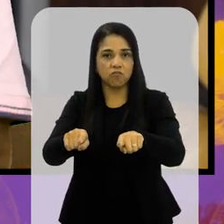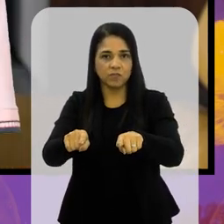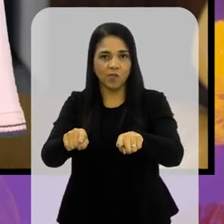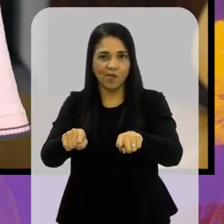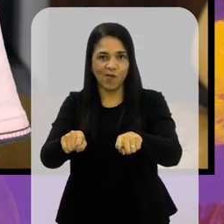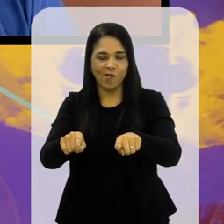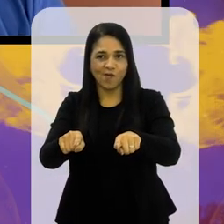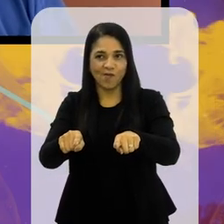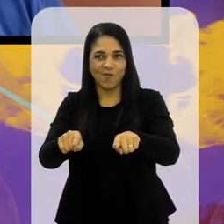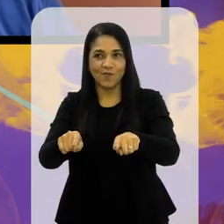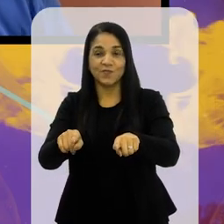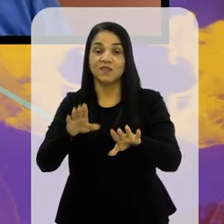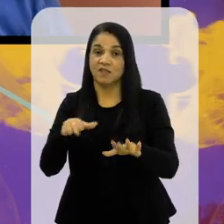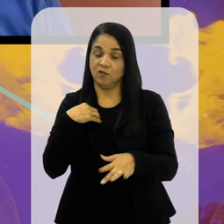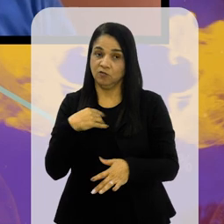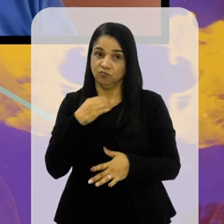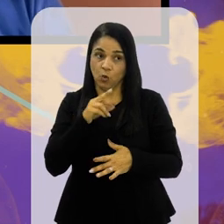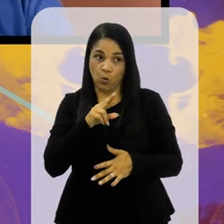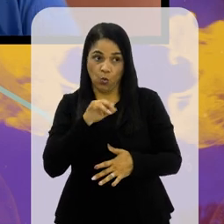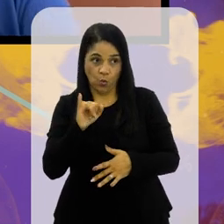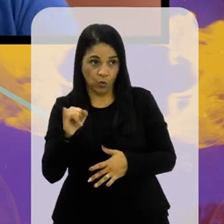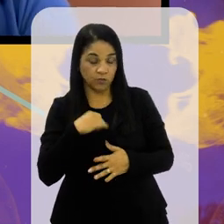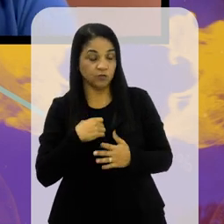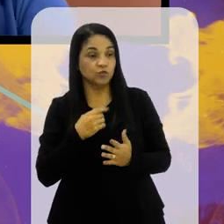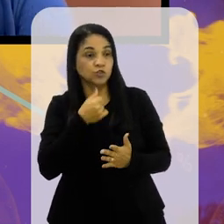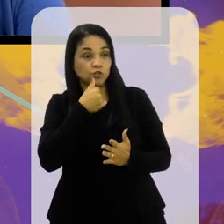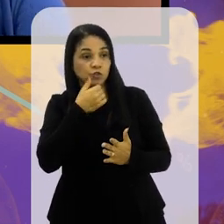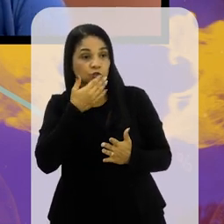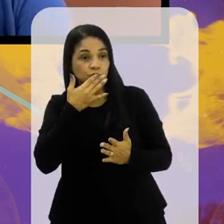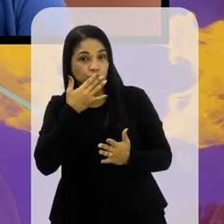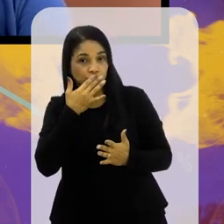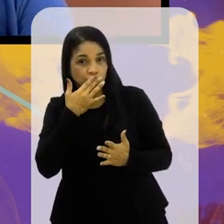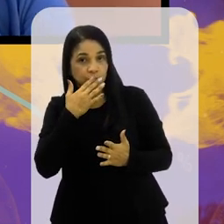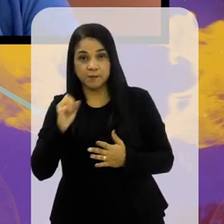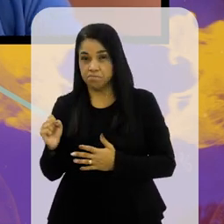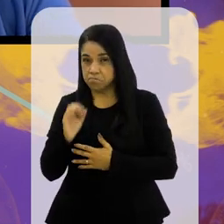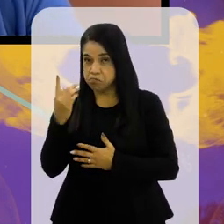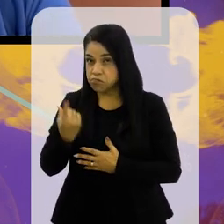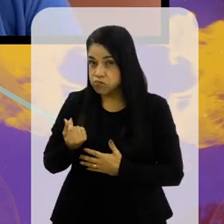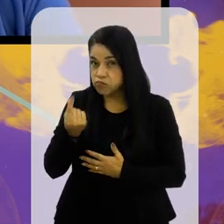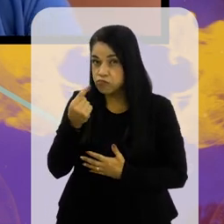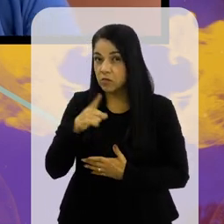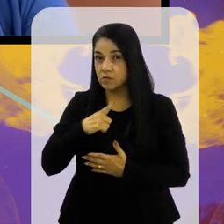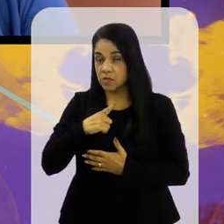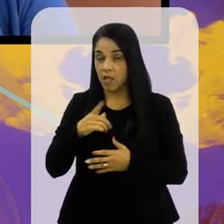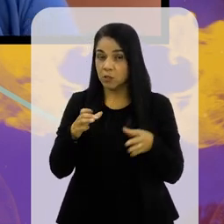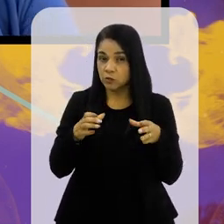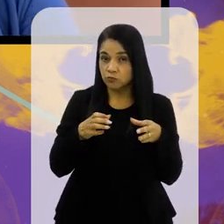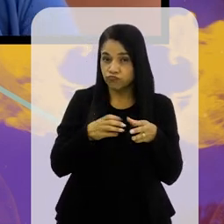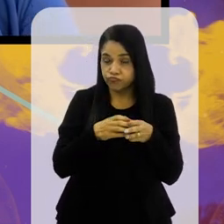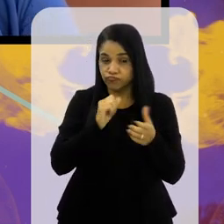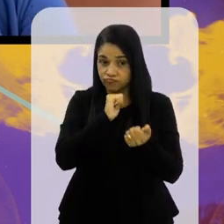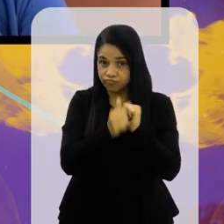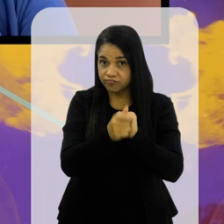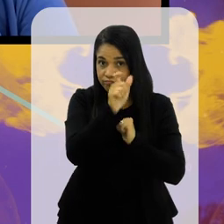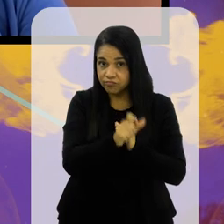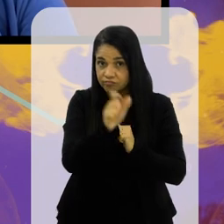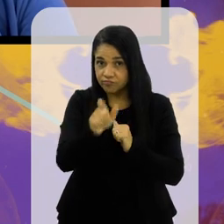paralelamente? Rui, os times mais ricos do Brasil e que possuem mais jogadores